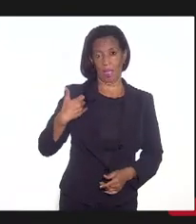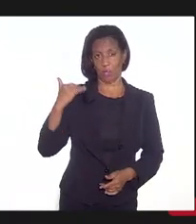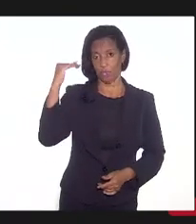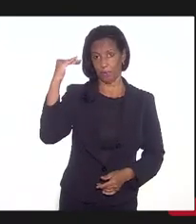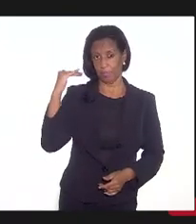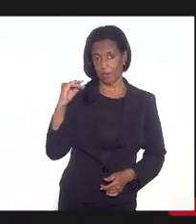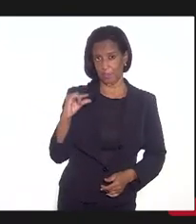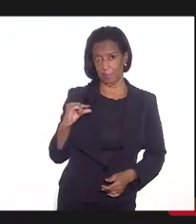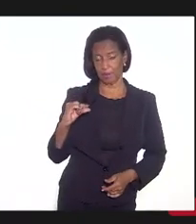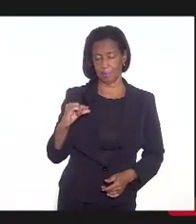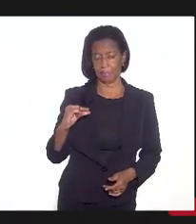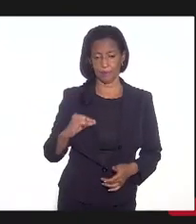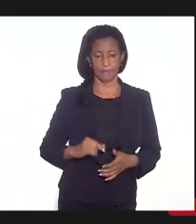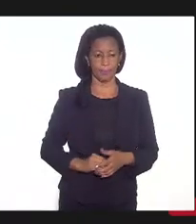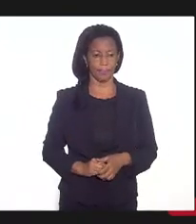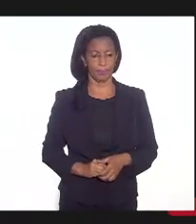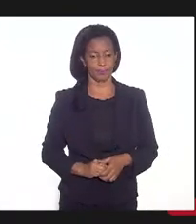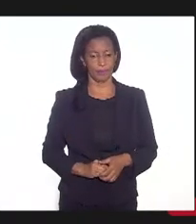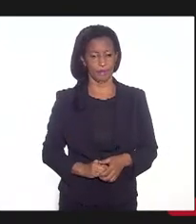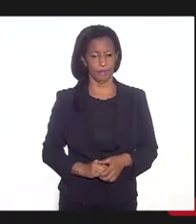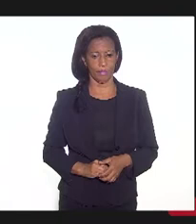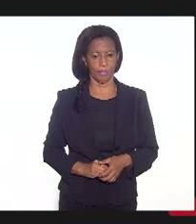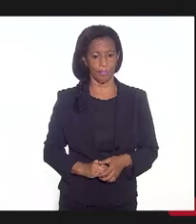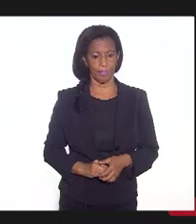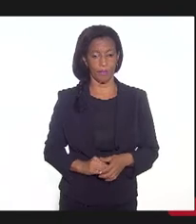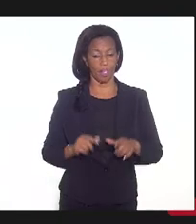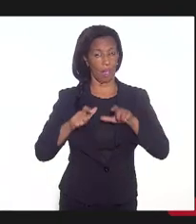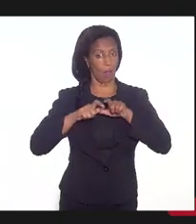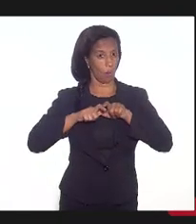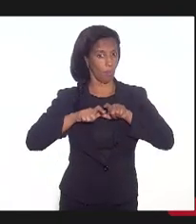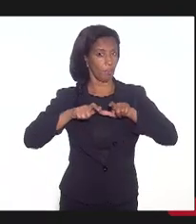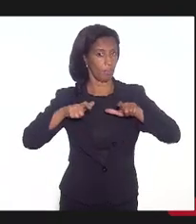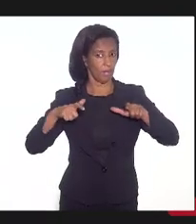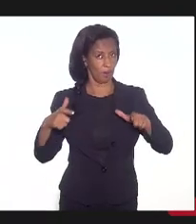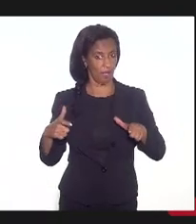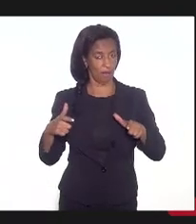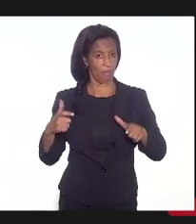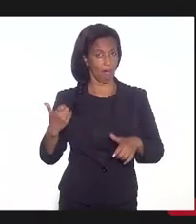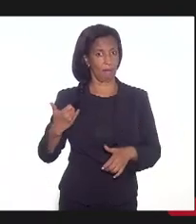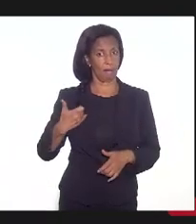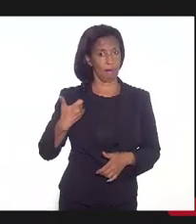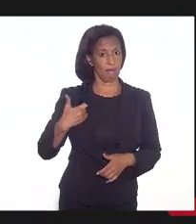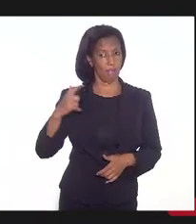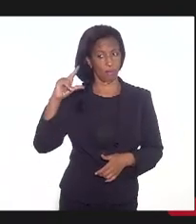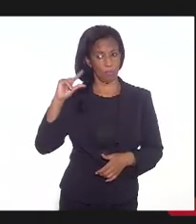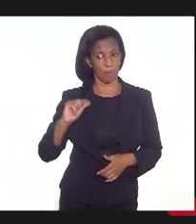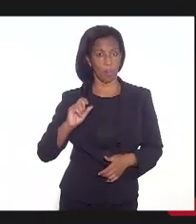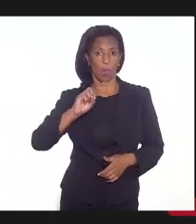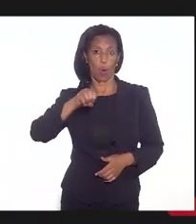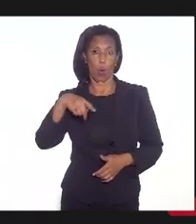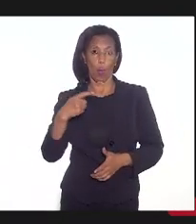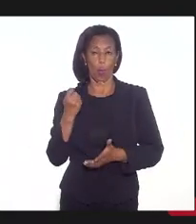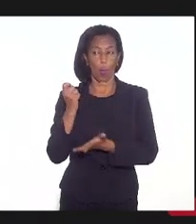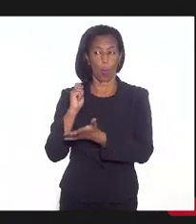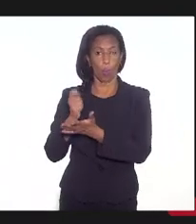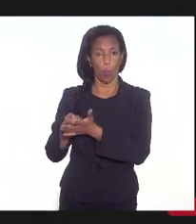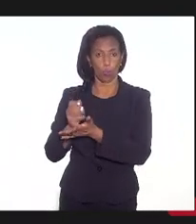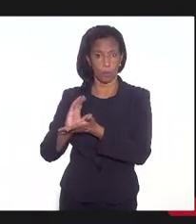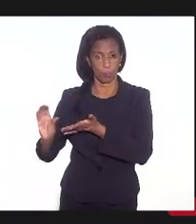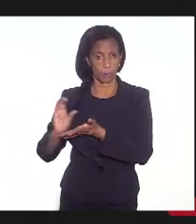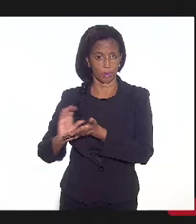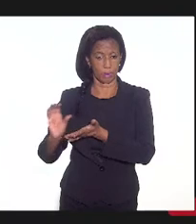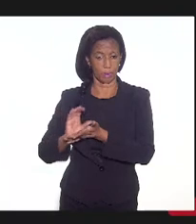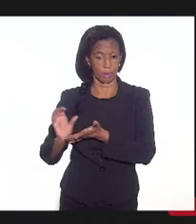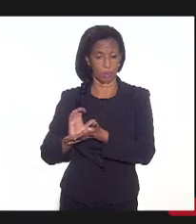e que seria ampliar a idade mínima ou a contribuição de nativos e pensionistas